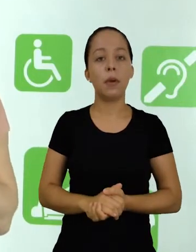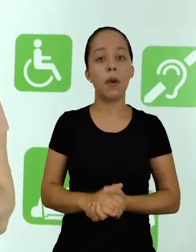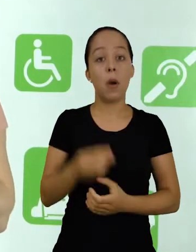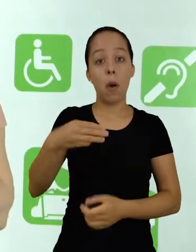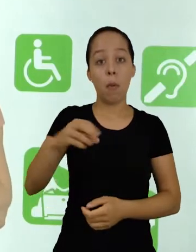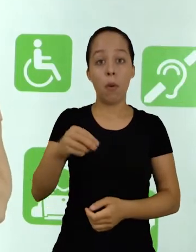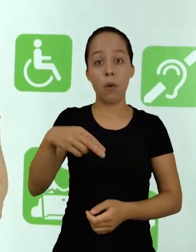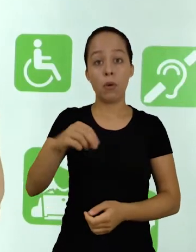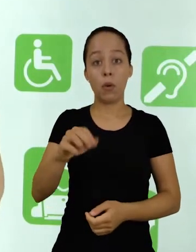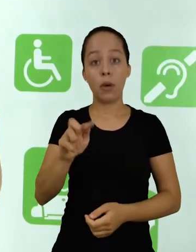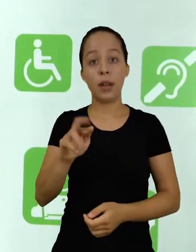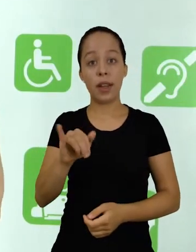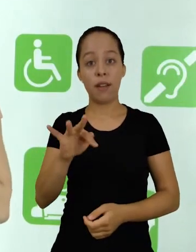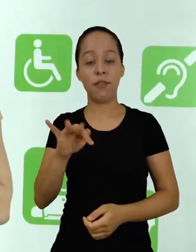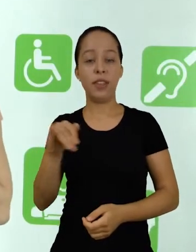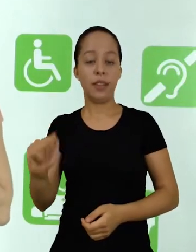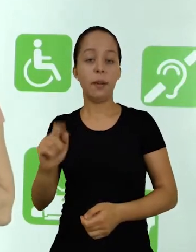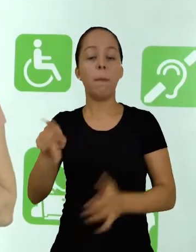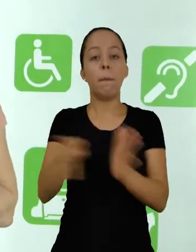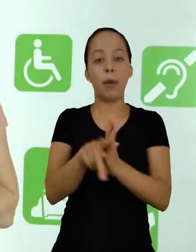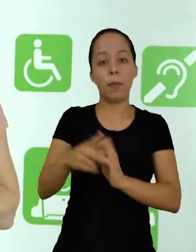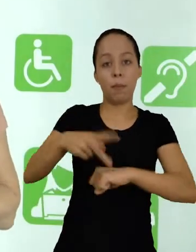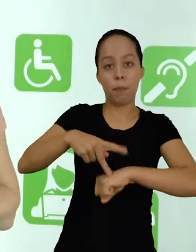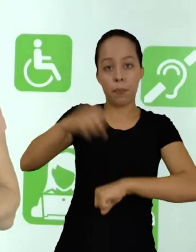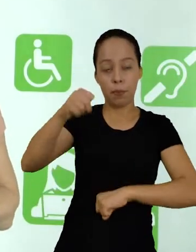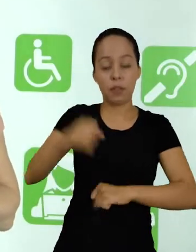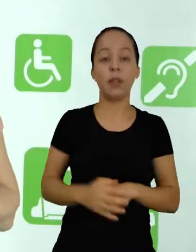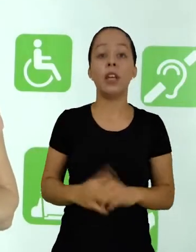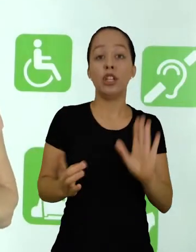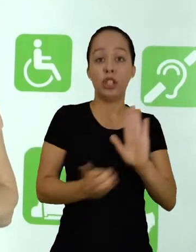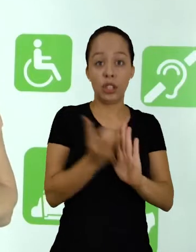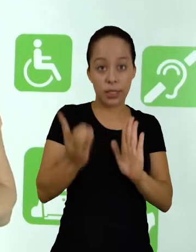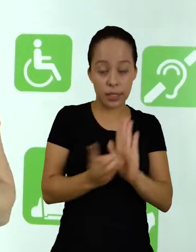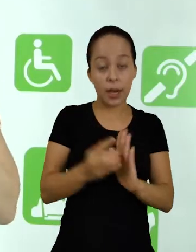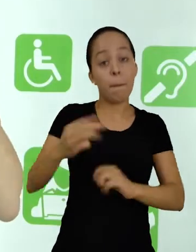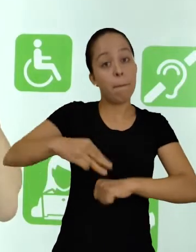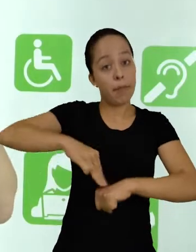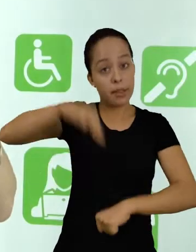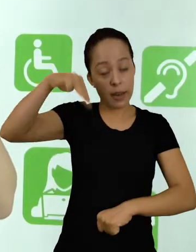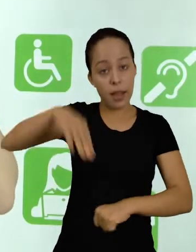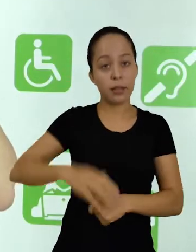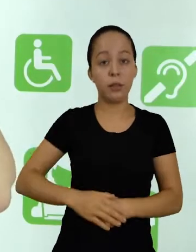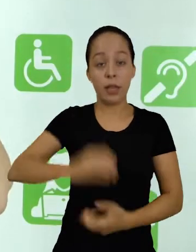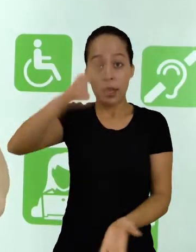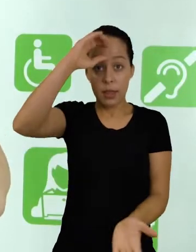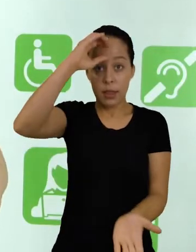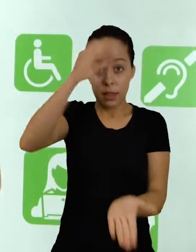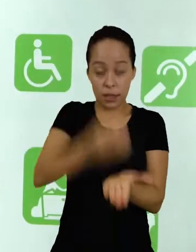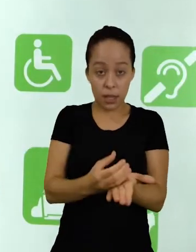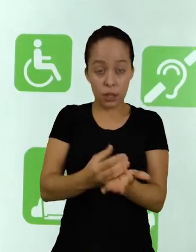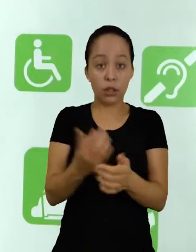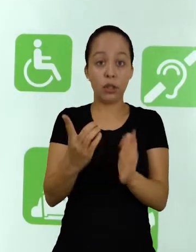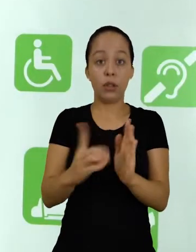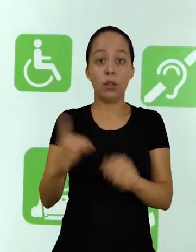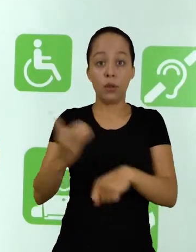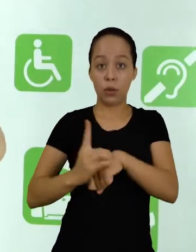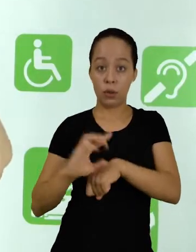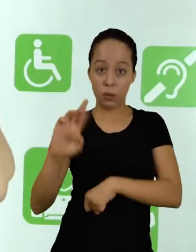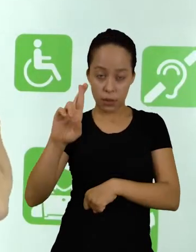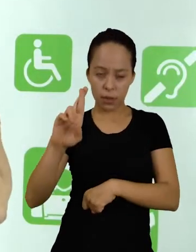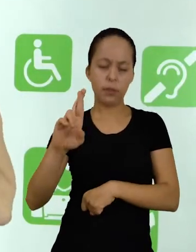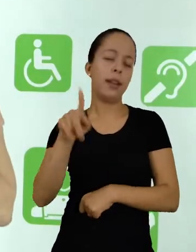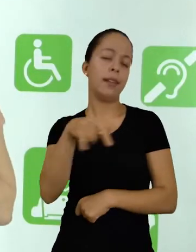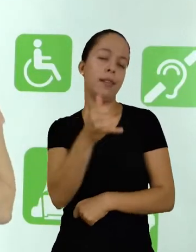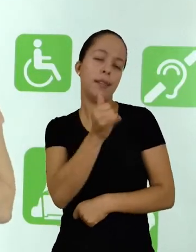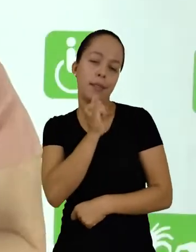monografias de pós-graduação, lato senso, a dissertação de mestrado, teses de doutorado e estrito senso, por exemplo,